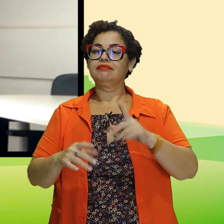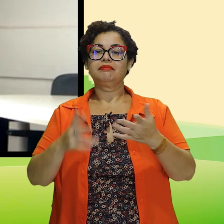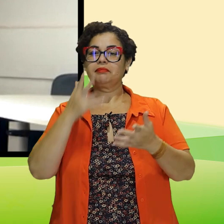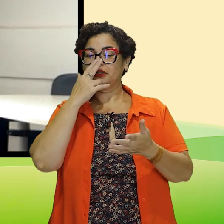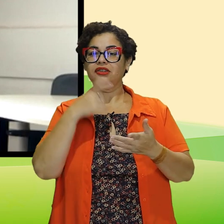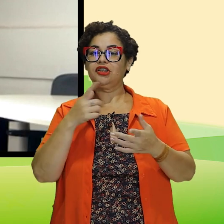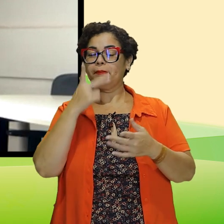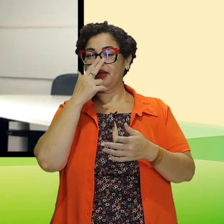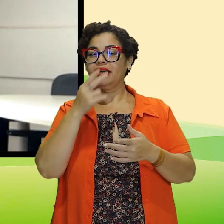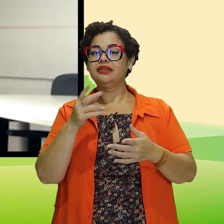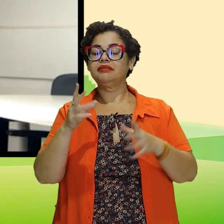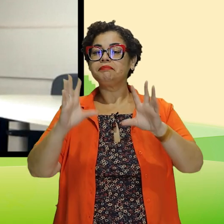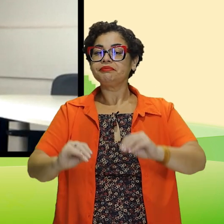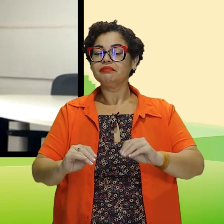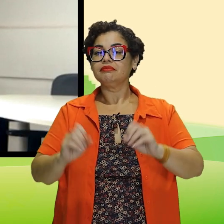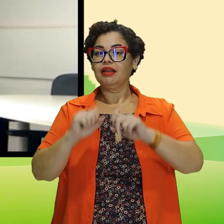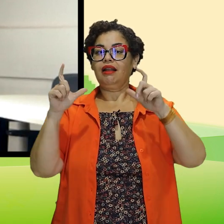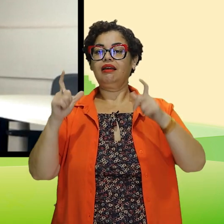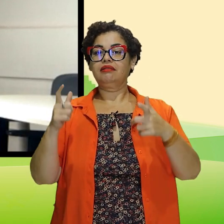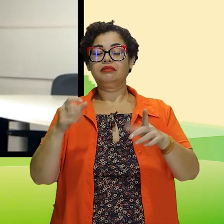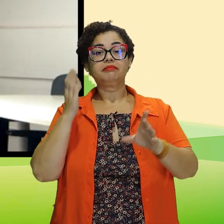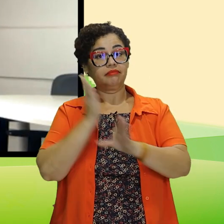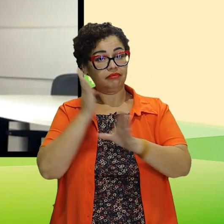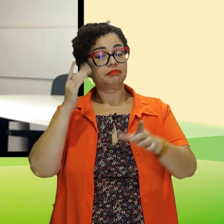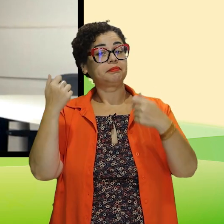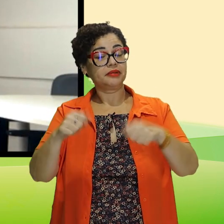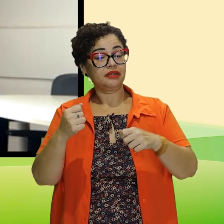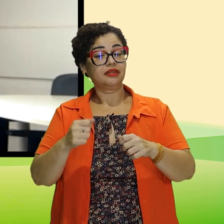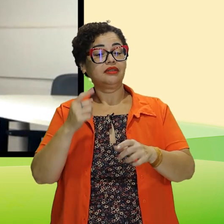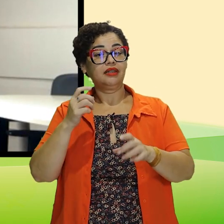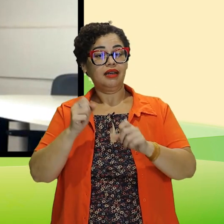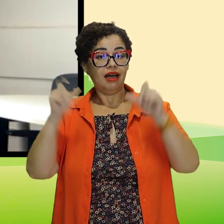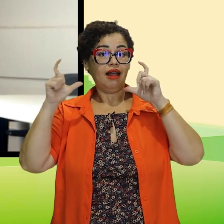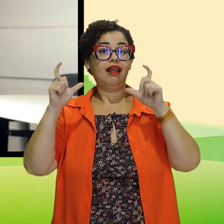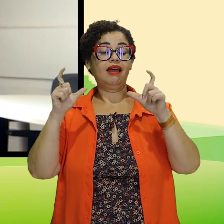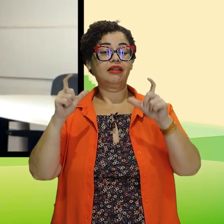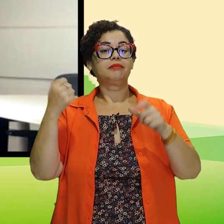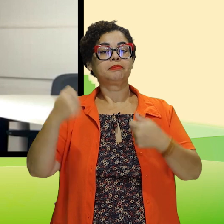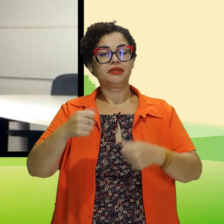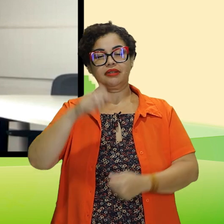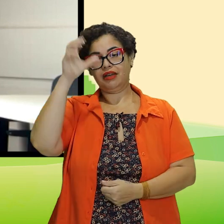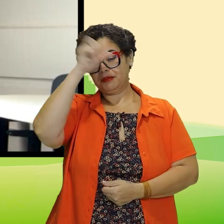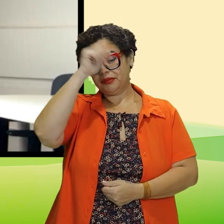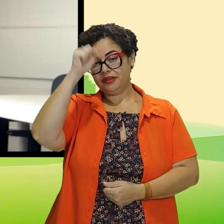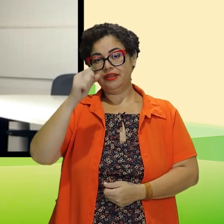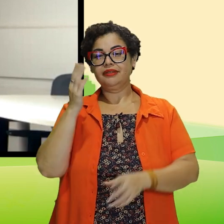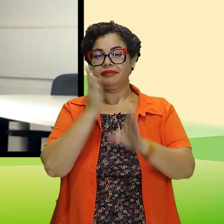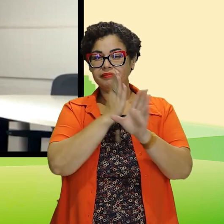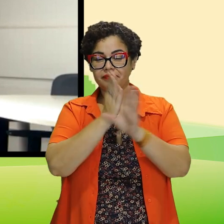ligar o nosso alerta. E se identificamos isso, nós precisamos aprender a